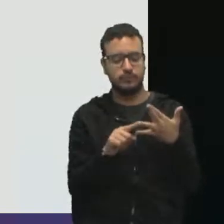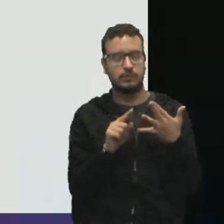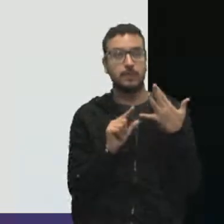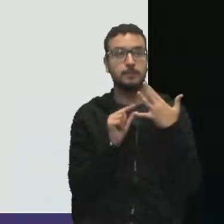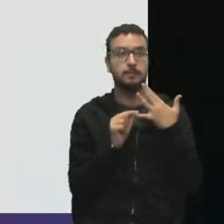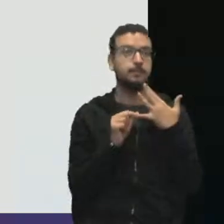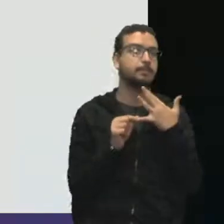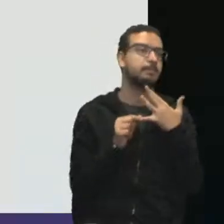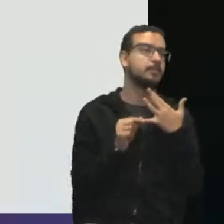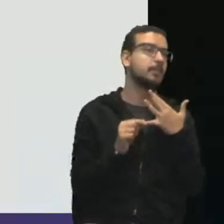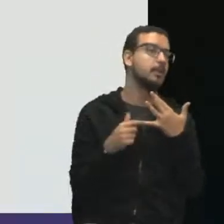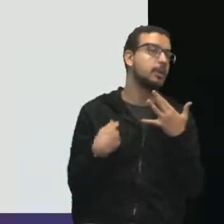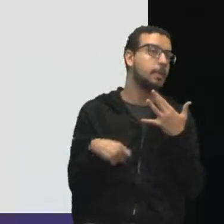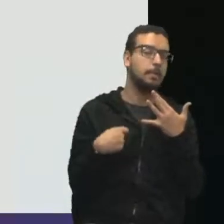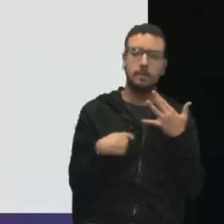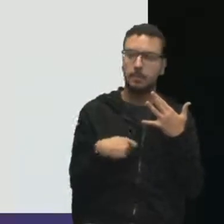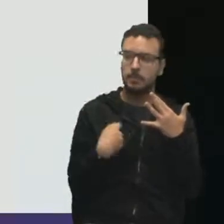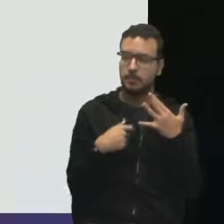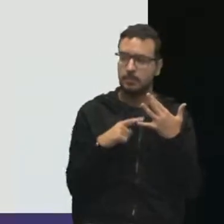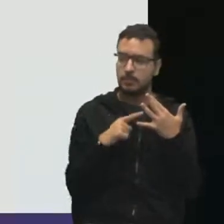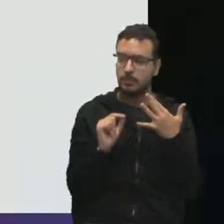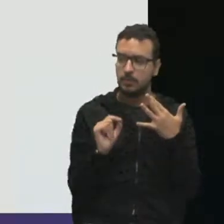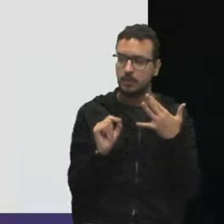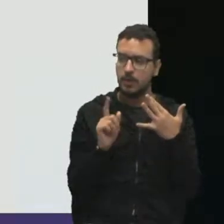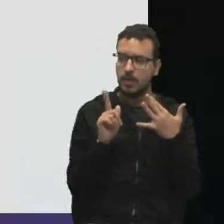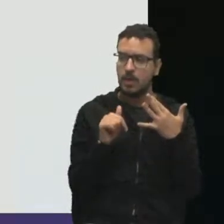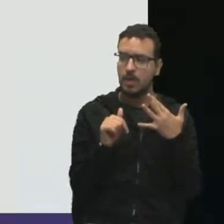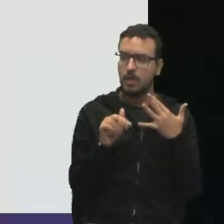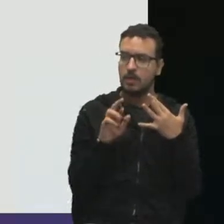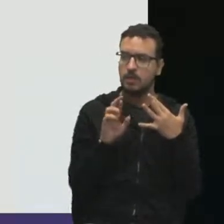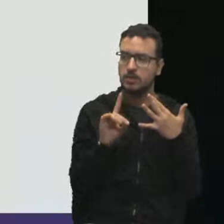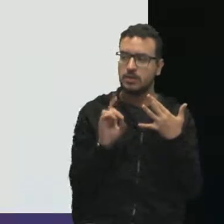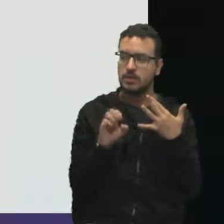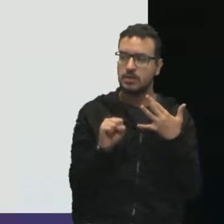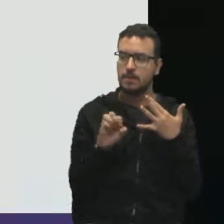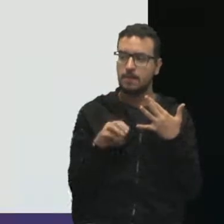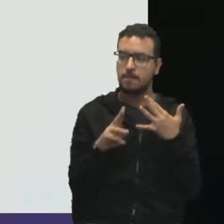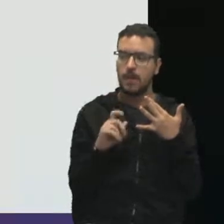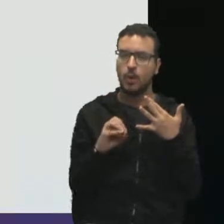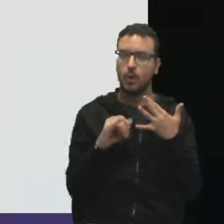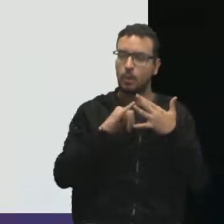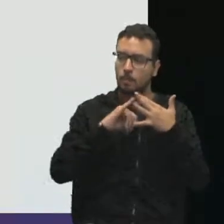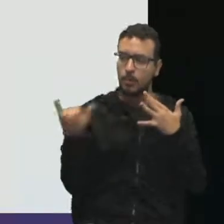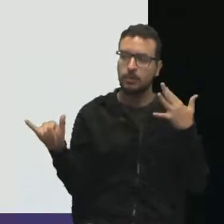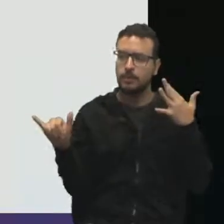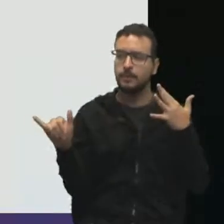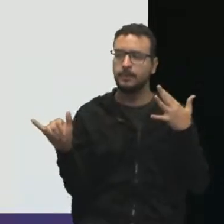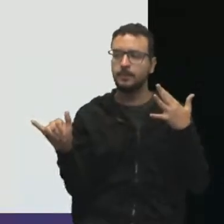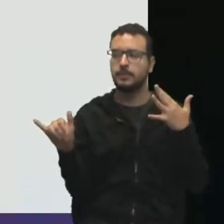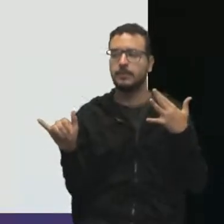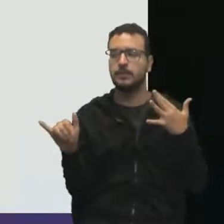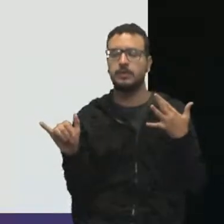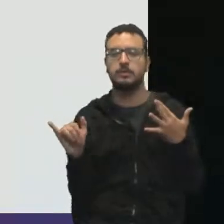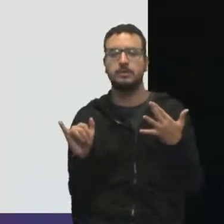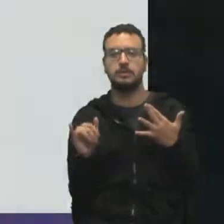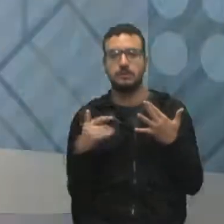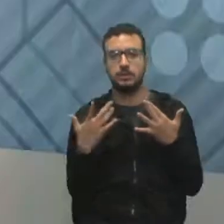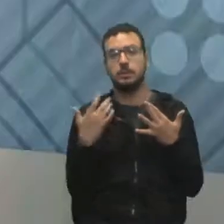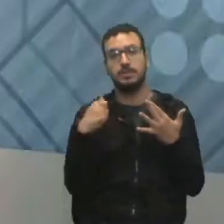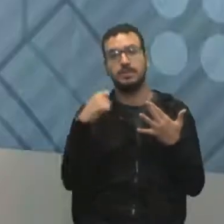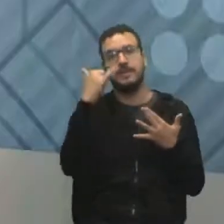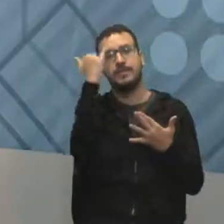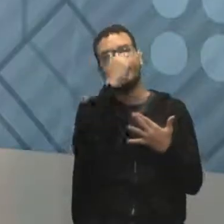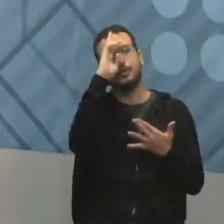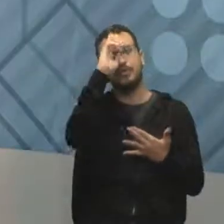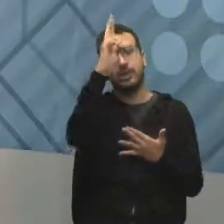comunicação reportar desempenho para o dono do projeto. No caso, dono do projeto sou eu, o